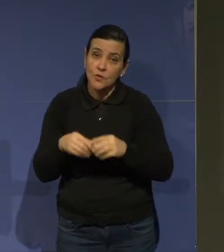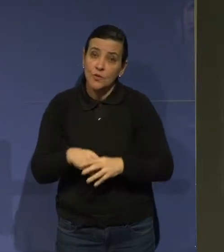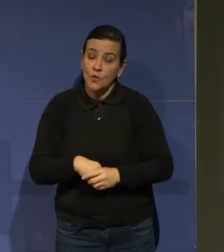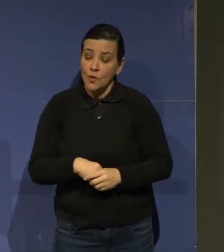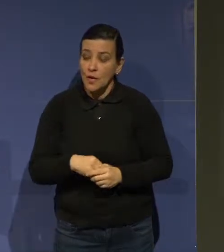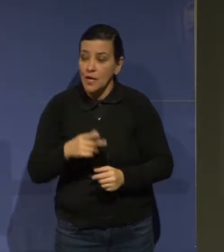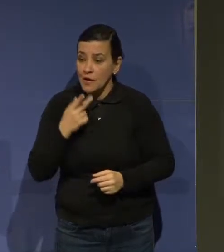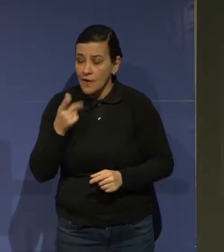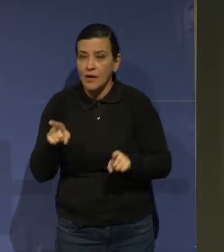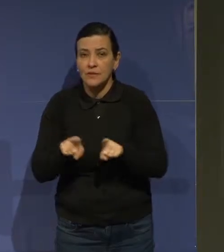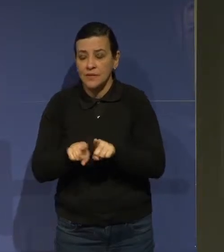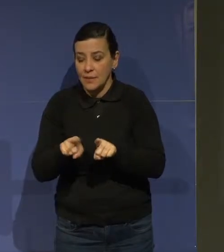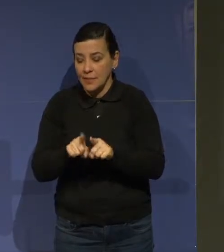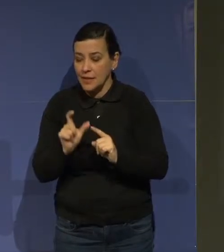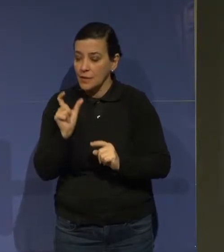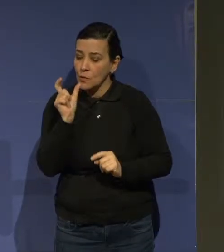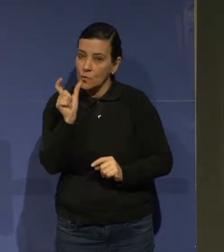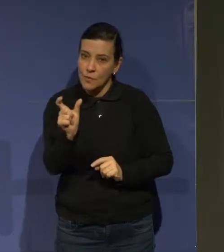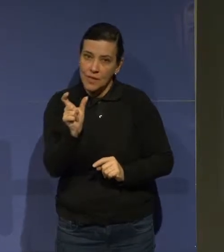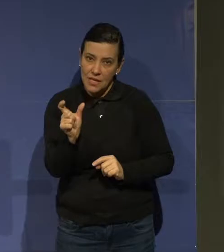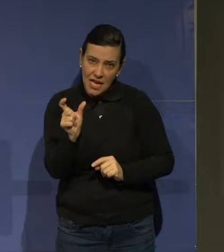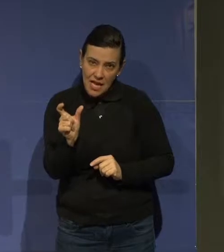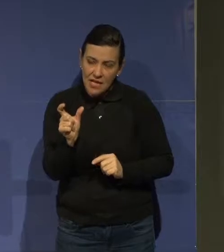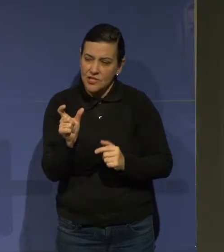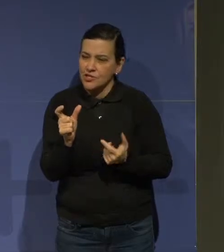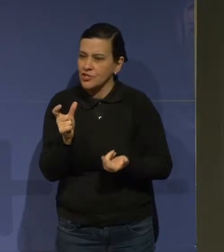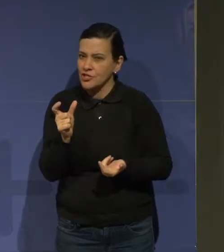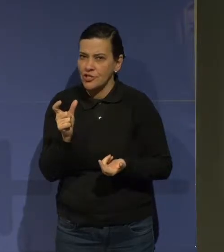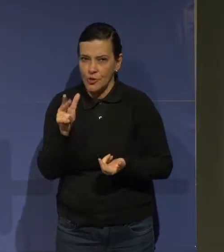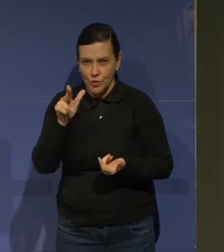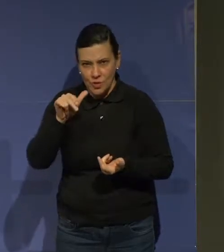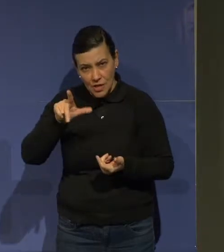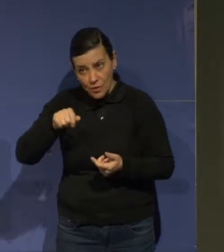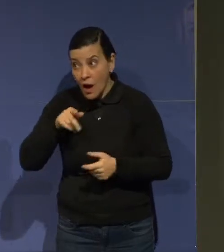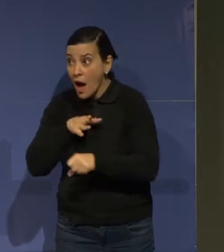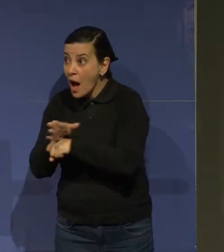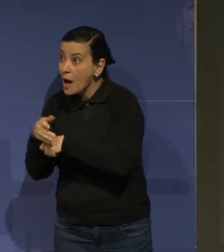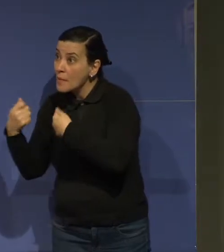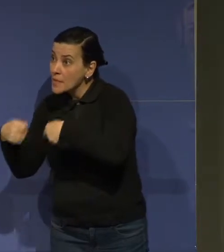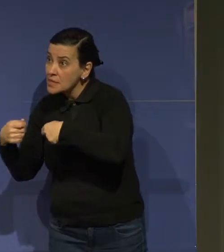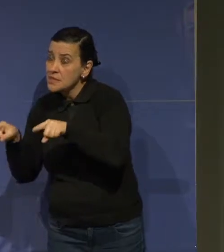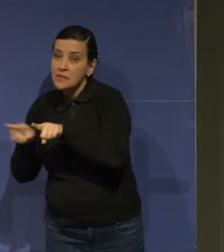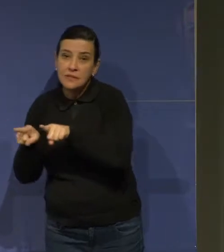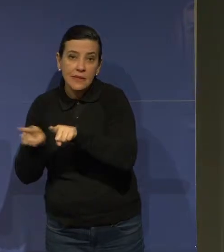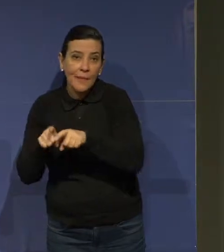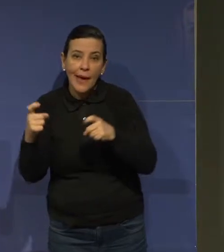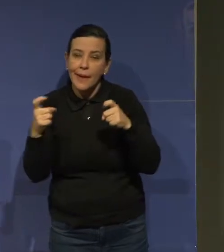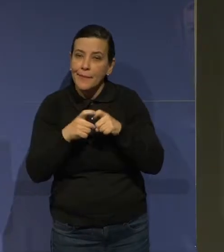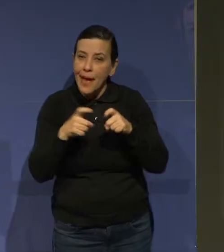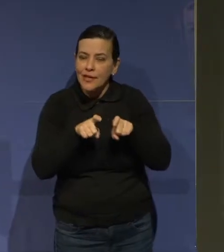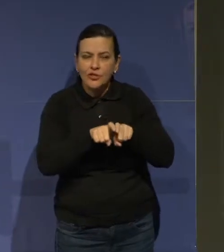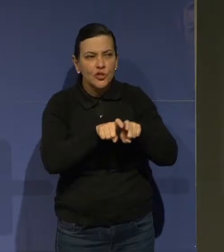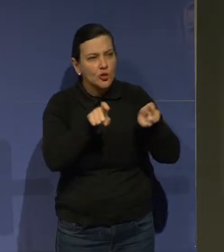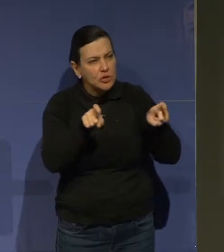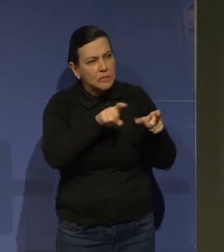especial na SP Trans ao ginecologista. Ele tem que servir para todos os serviços da prefeitura.